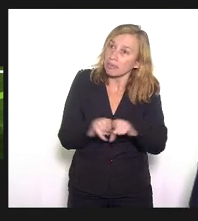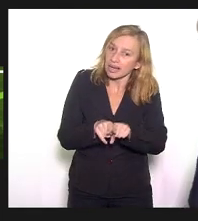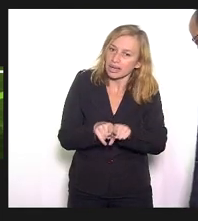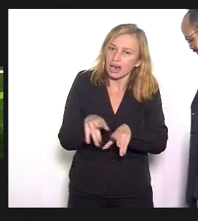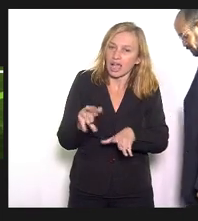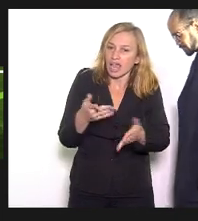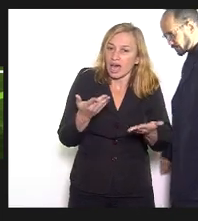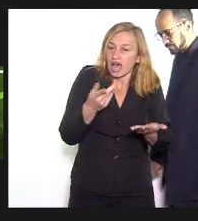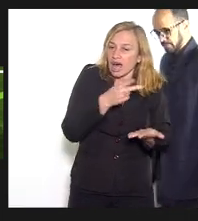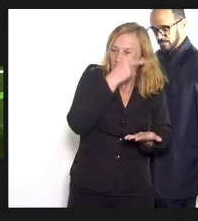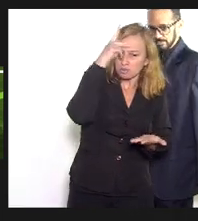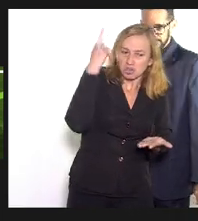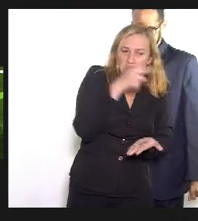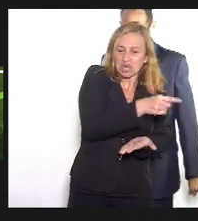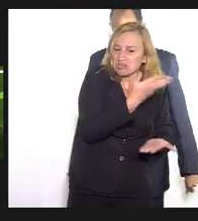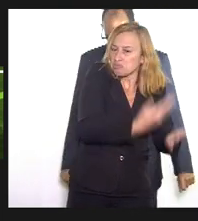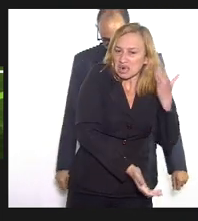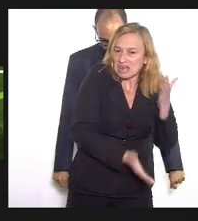não têm nada a perder.